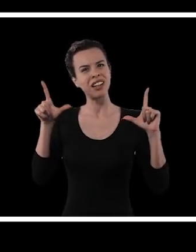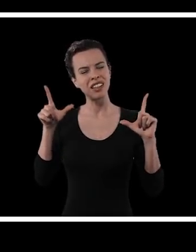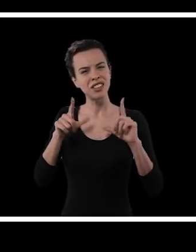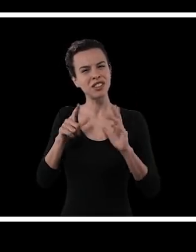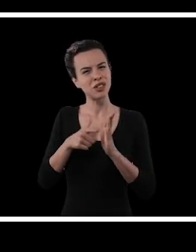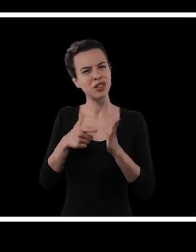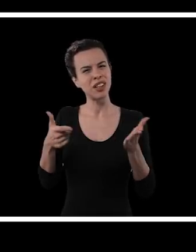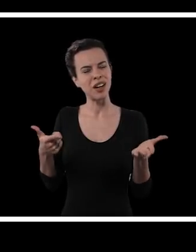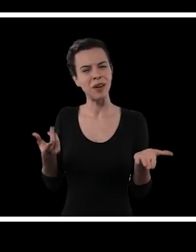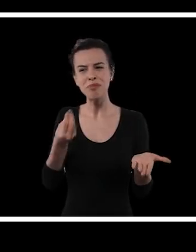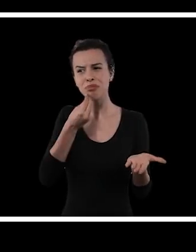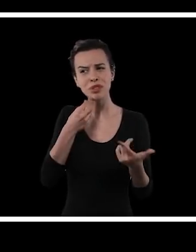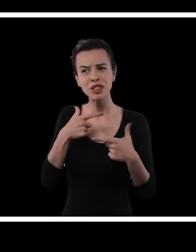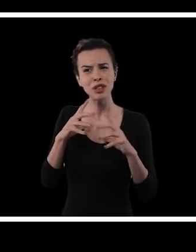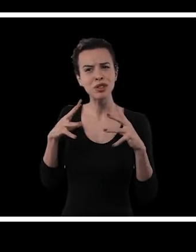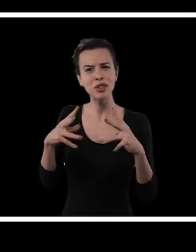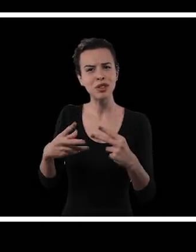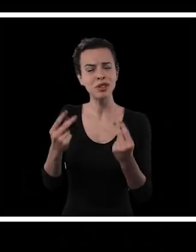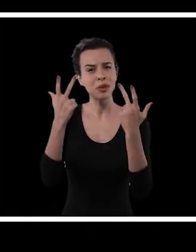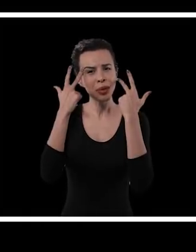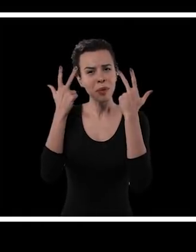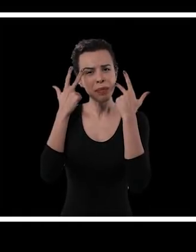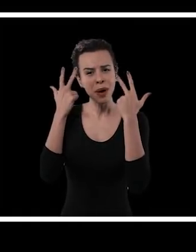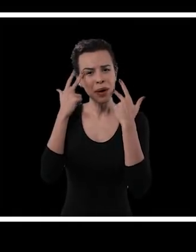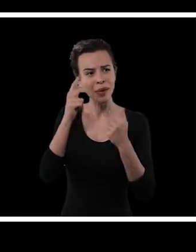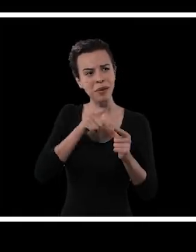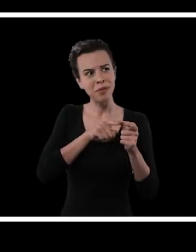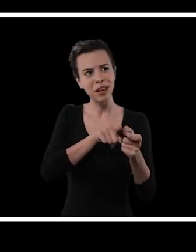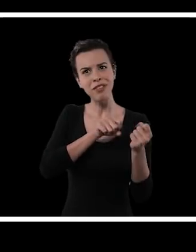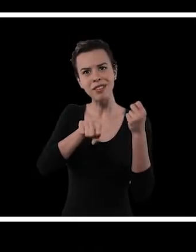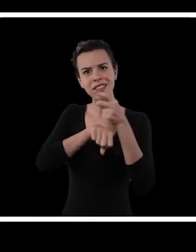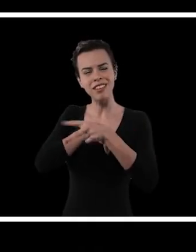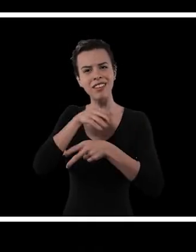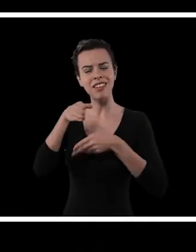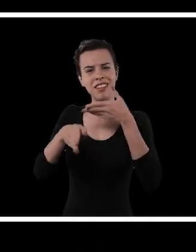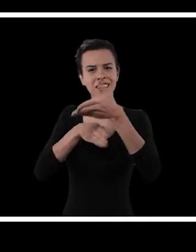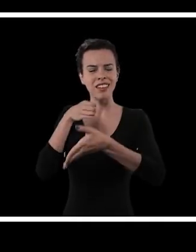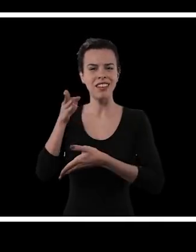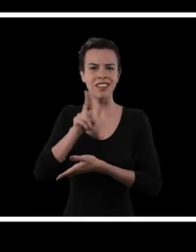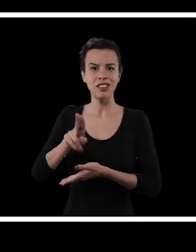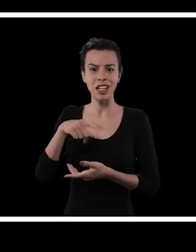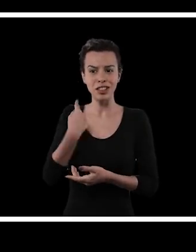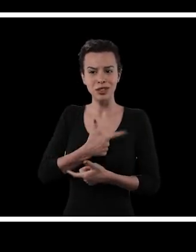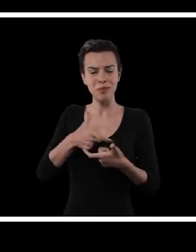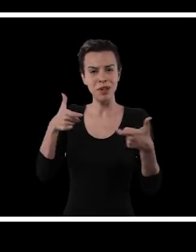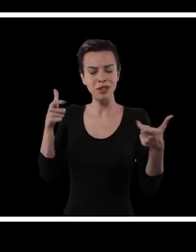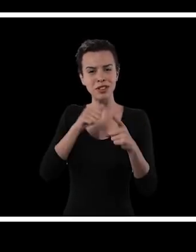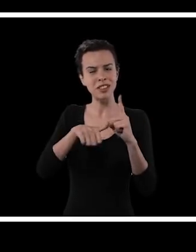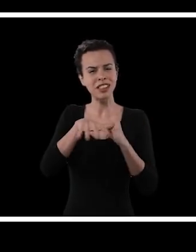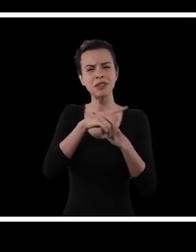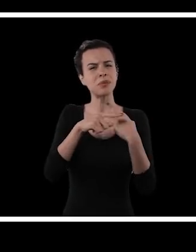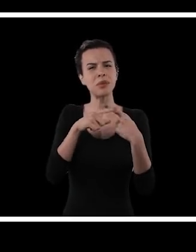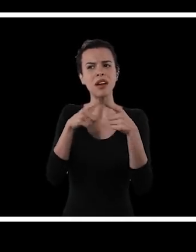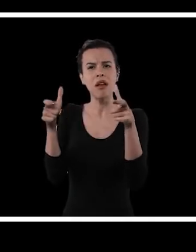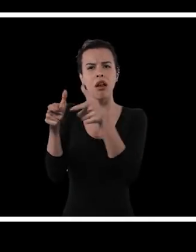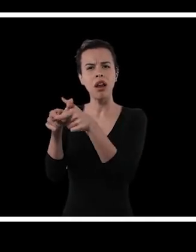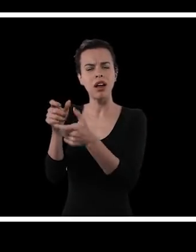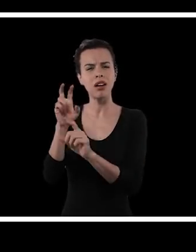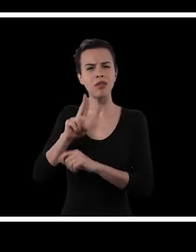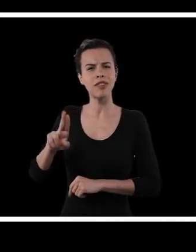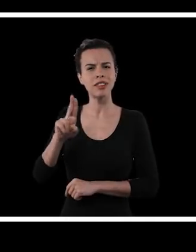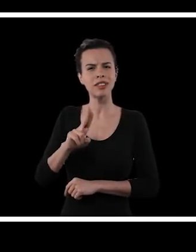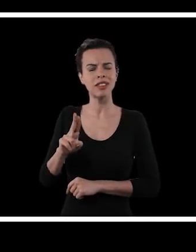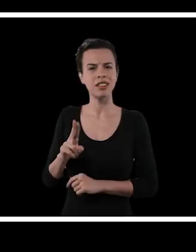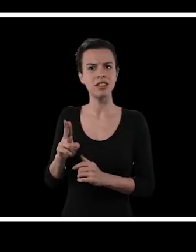que virar manchete de jornal, sabe? Eu queria que isso fosse a coisa mais comum do mundo. A gente é a maioria na sociedade, por que a nossa